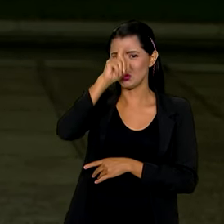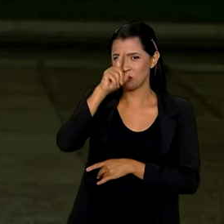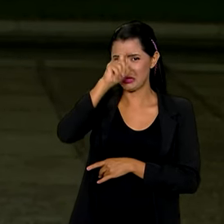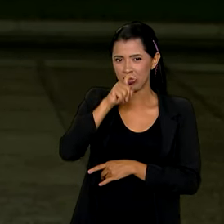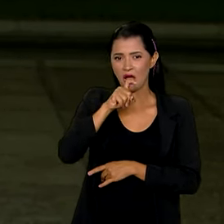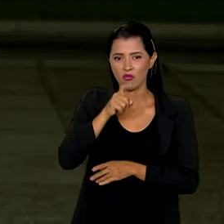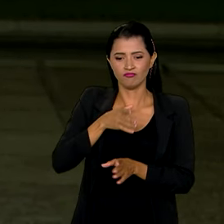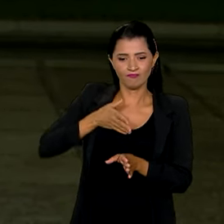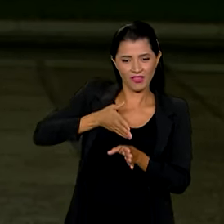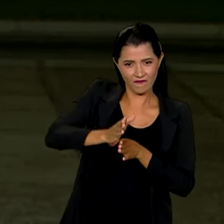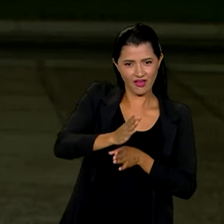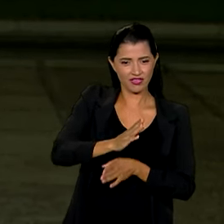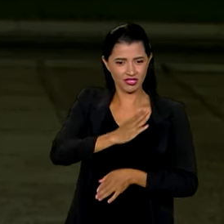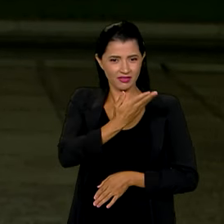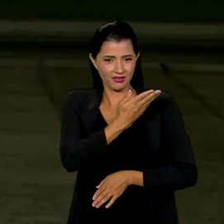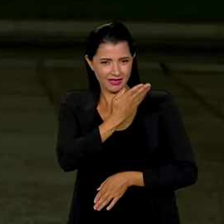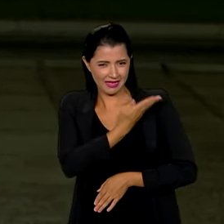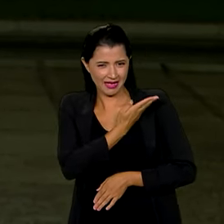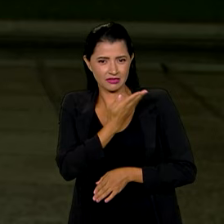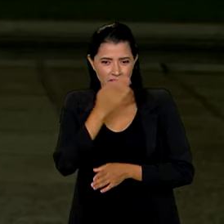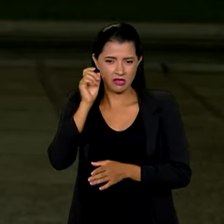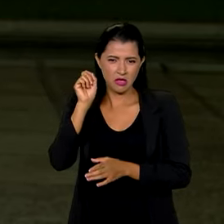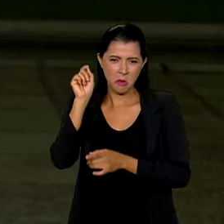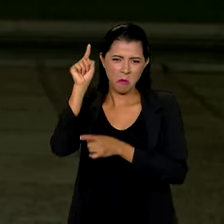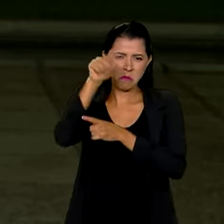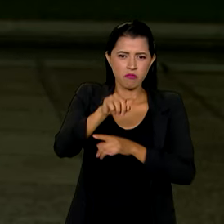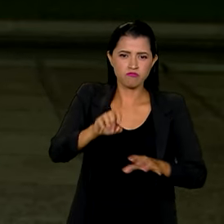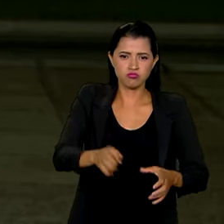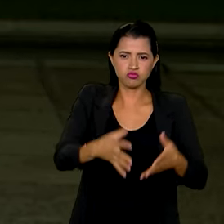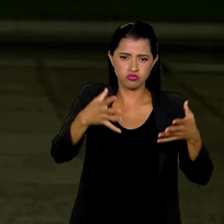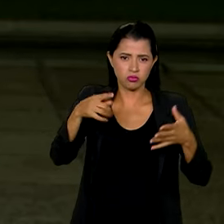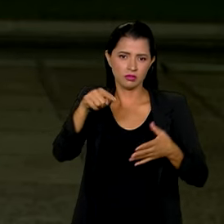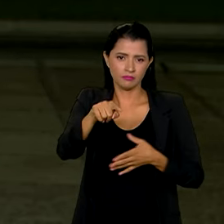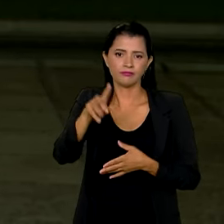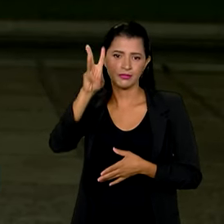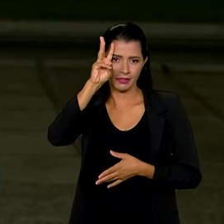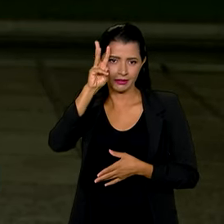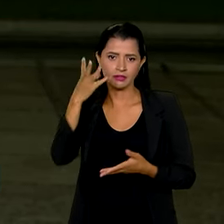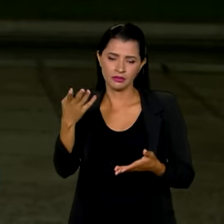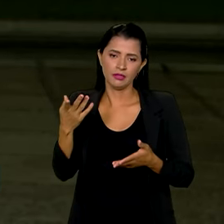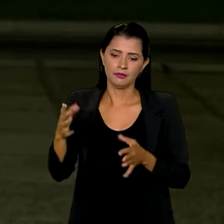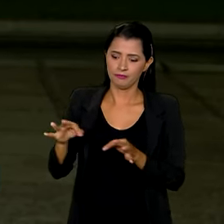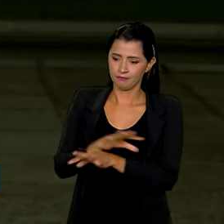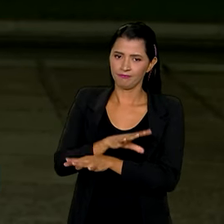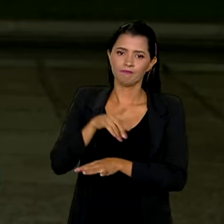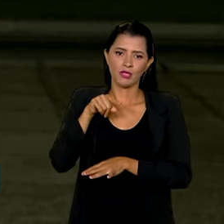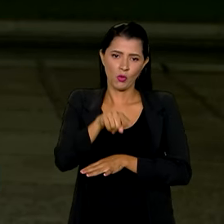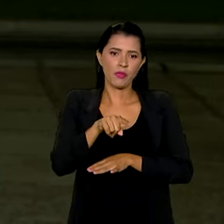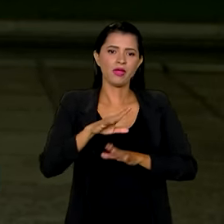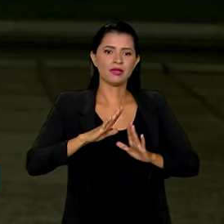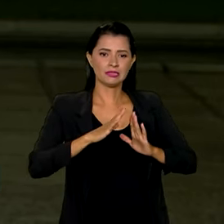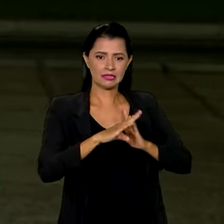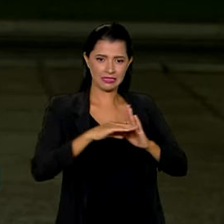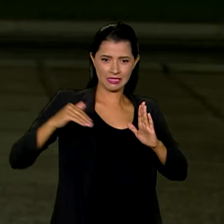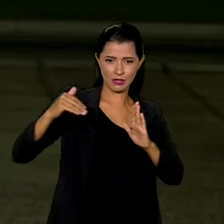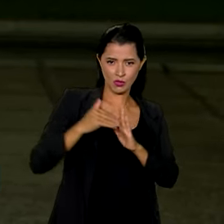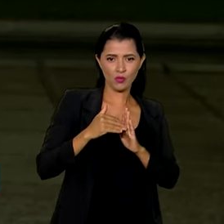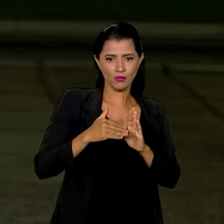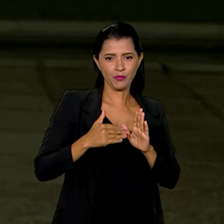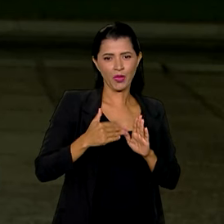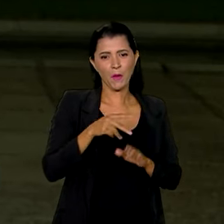Gaza, bombardeado nesta terça-feira. Em recuperação aqui no Palácio da Alvorada, após cirurgias no quadril e nos olhos,